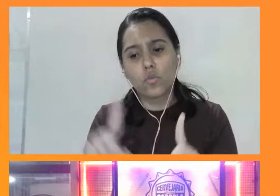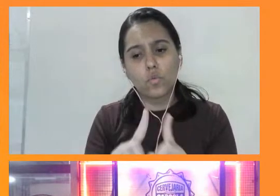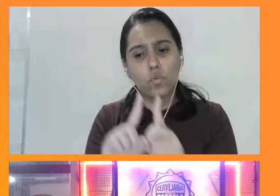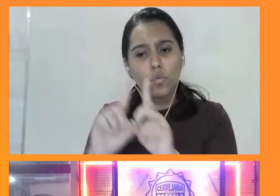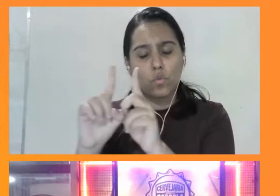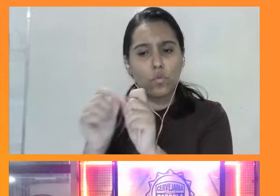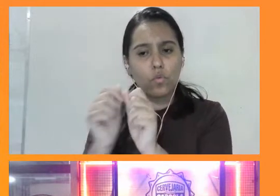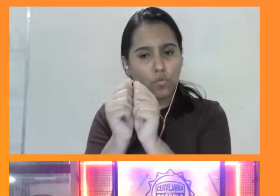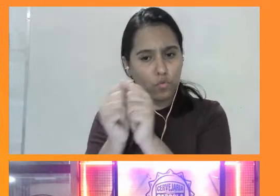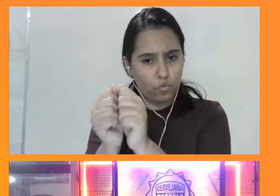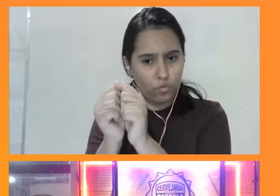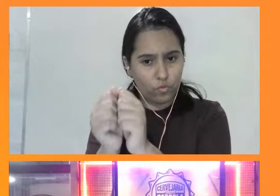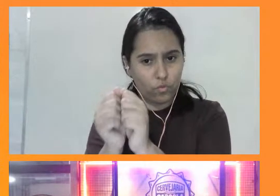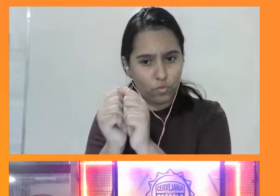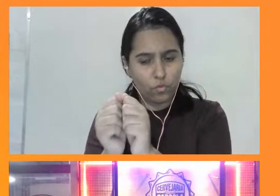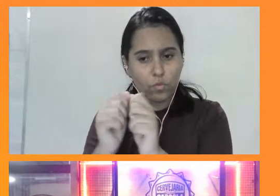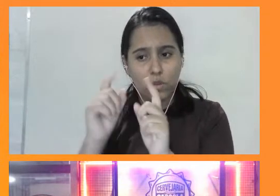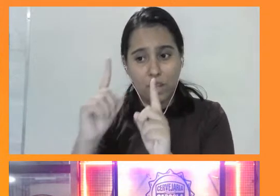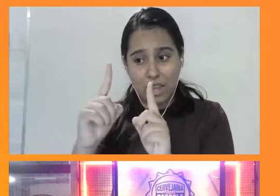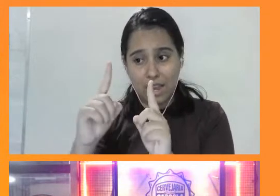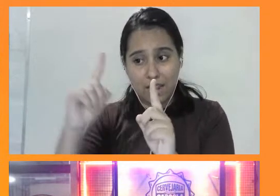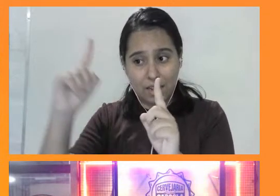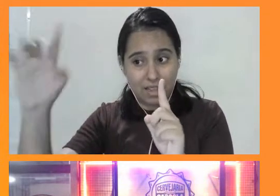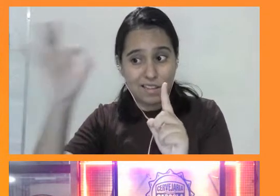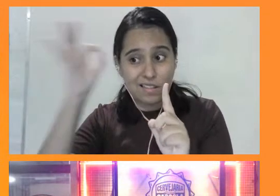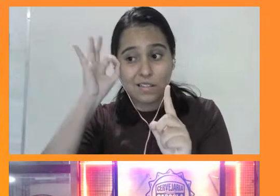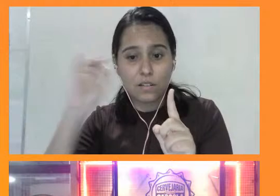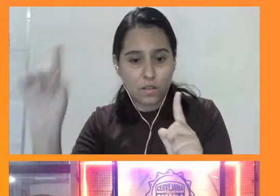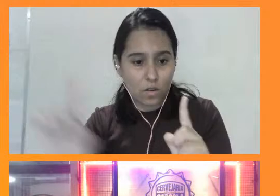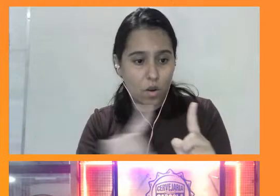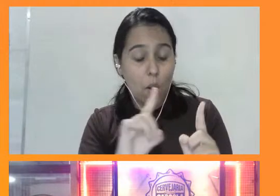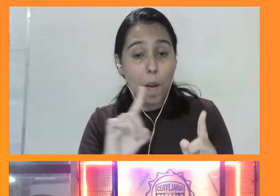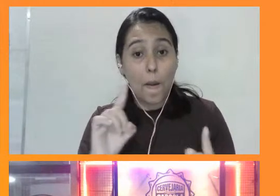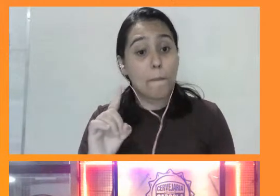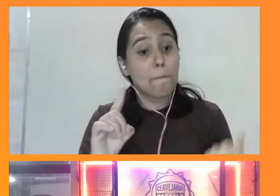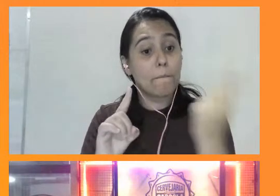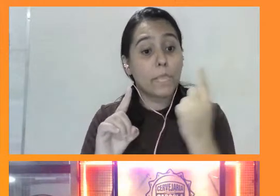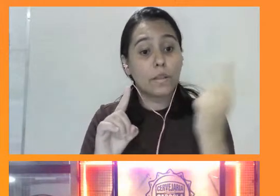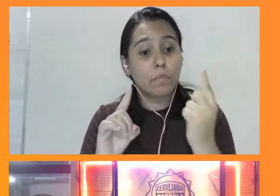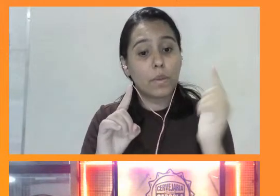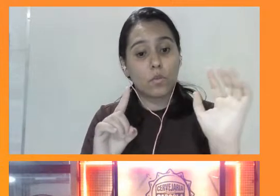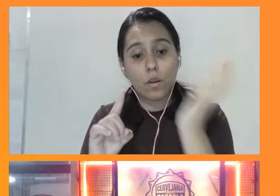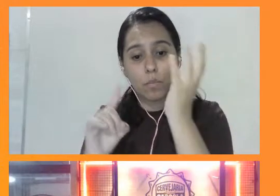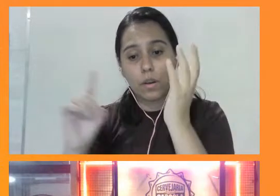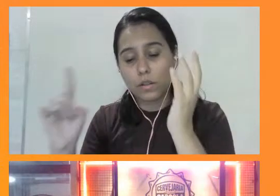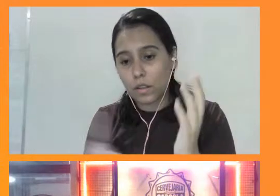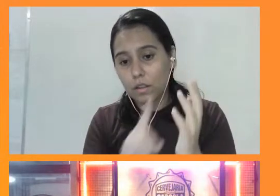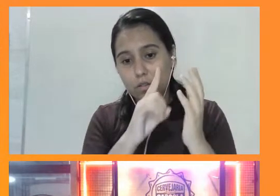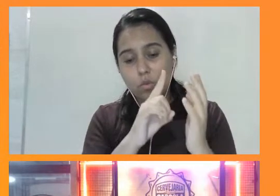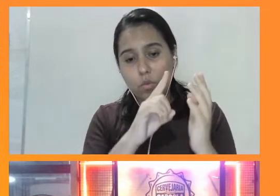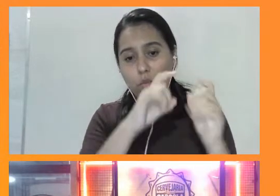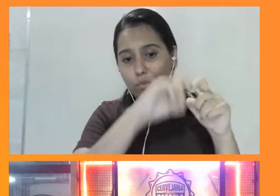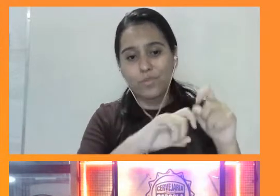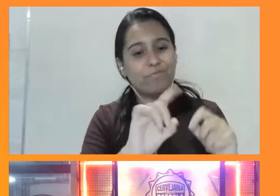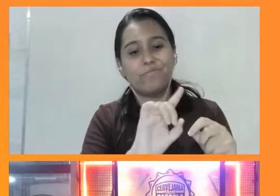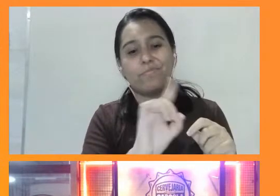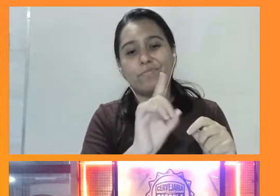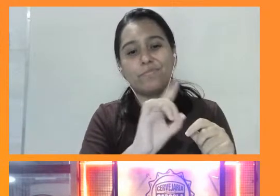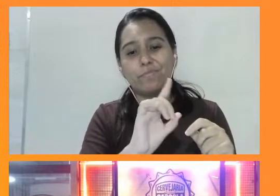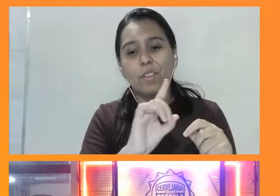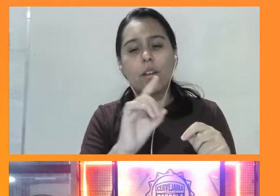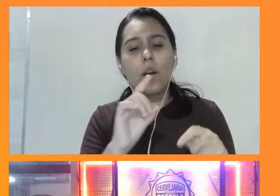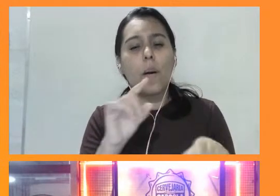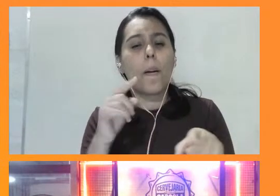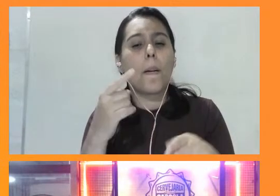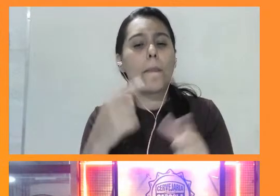fêmeas não copulam com primeiro que aparece. Elas passam dias sendo perseguidas por um macho, avaliando a persistência dele, a qualidade,